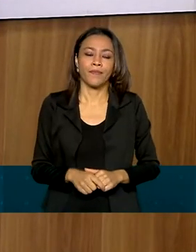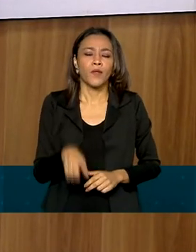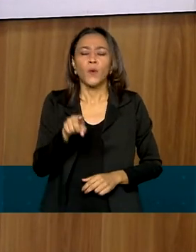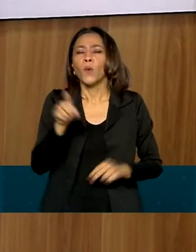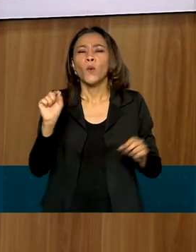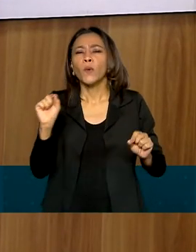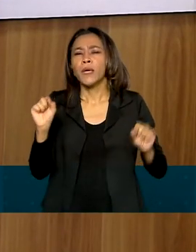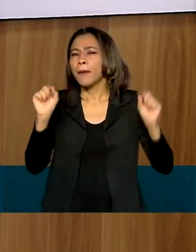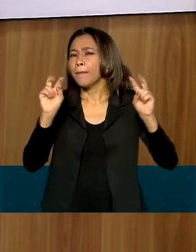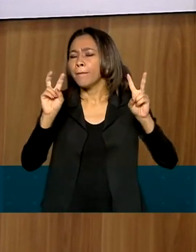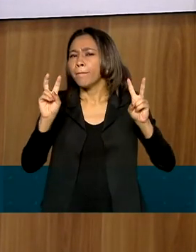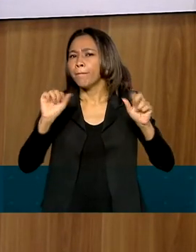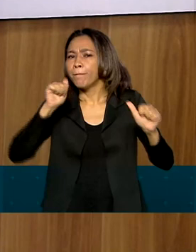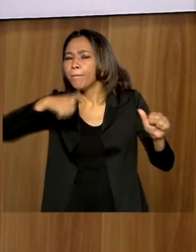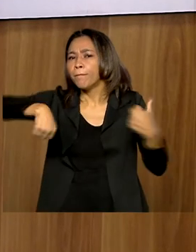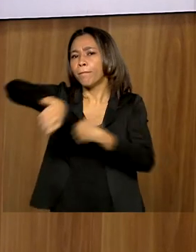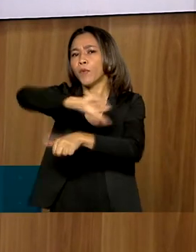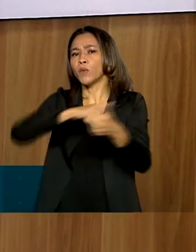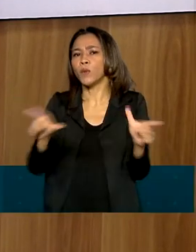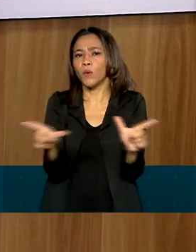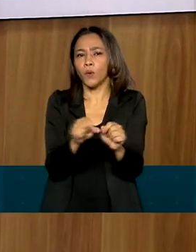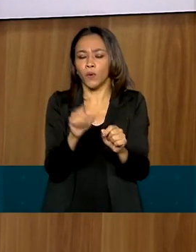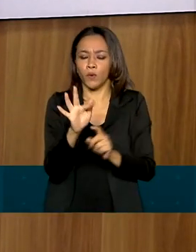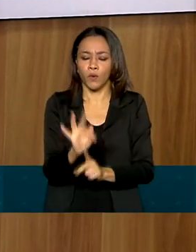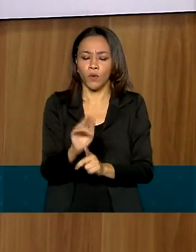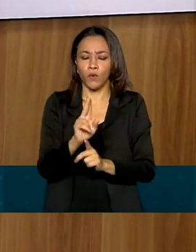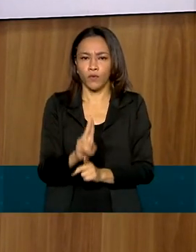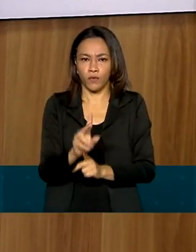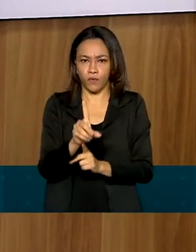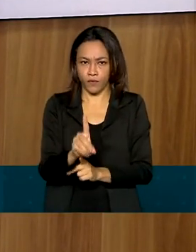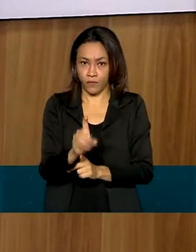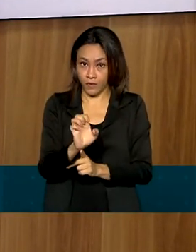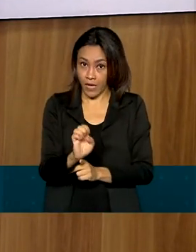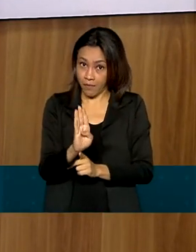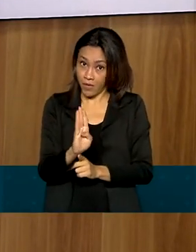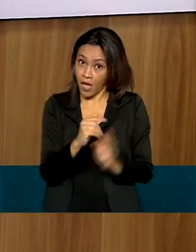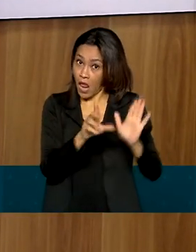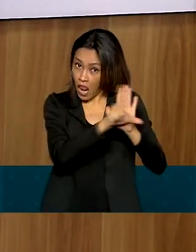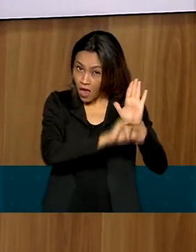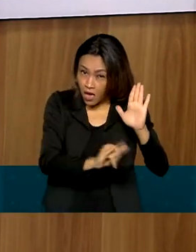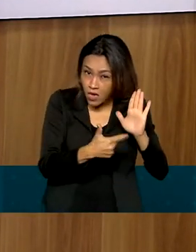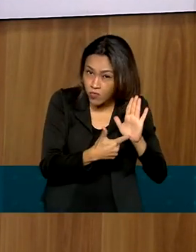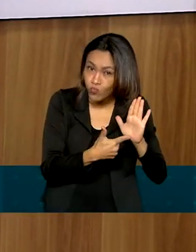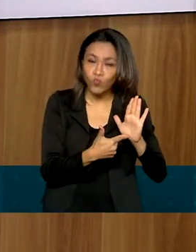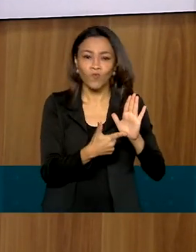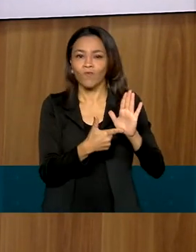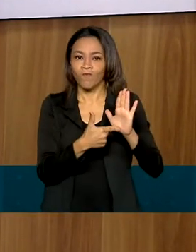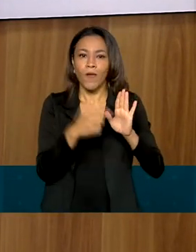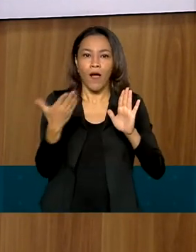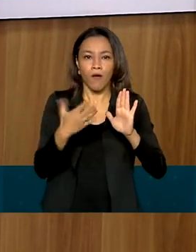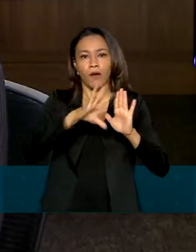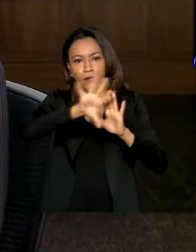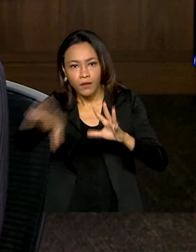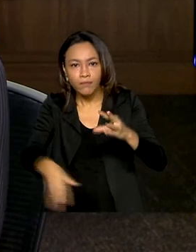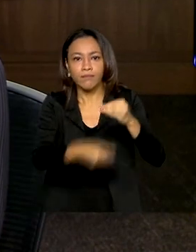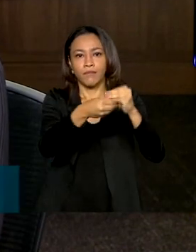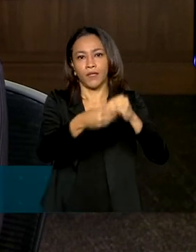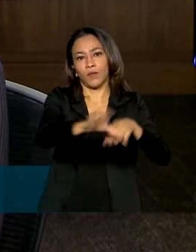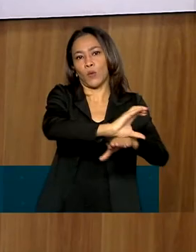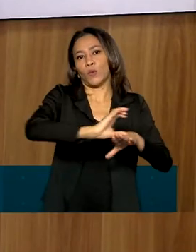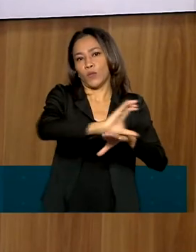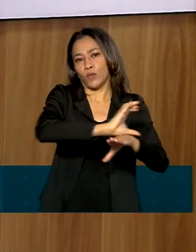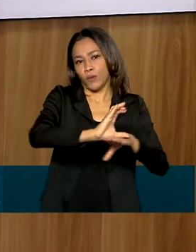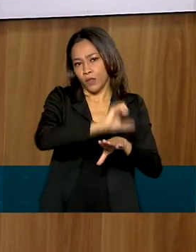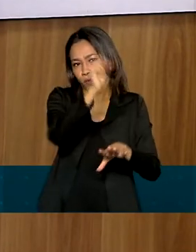Fundeb foi a questão de o Fundeb deixar de ser apenas uma lei para ser incorporado na Constituição do Brasil.